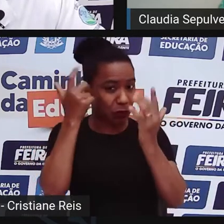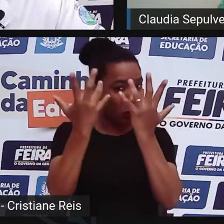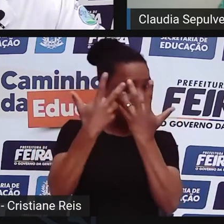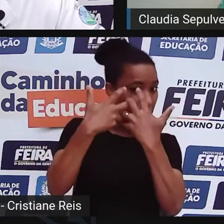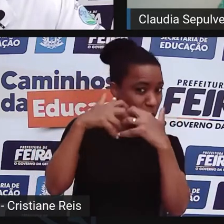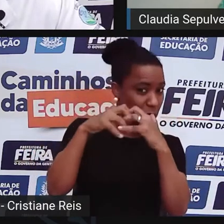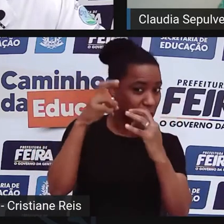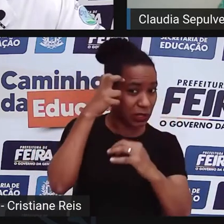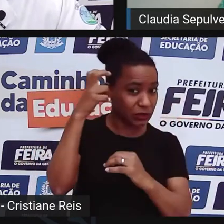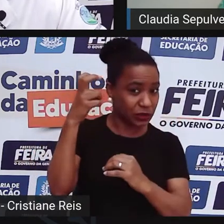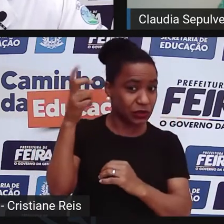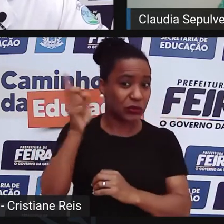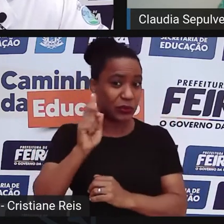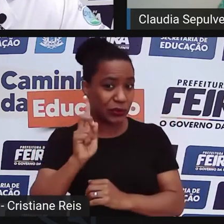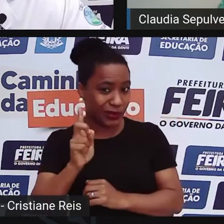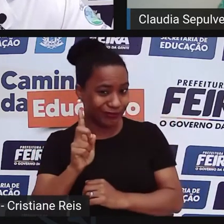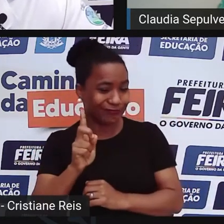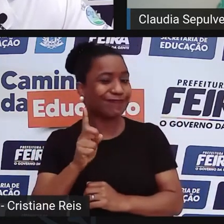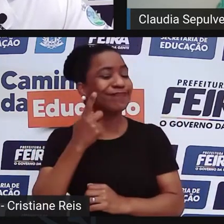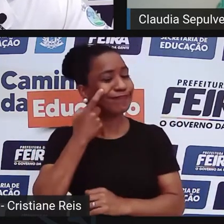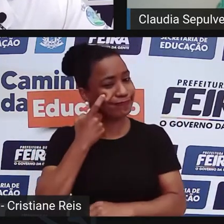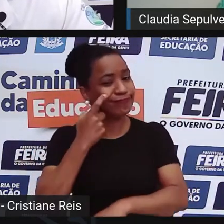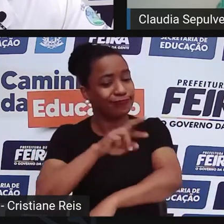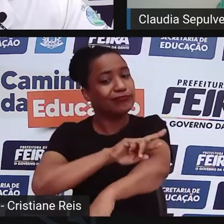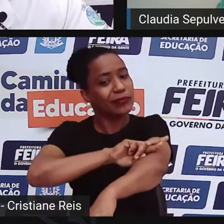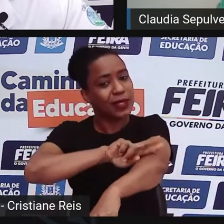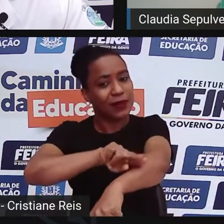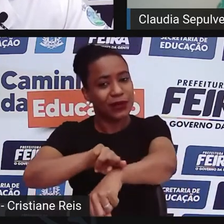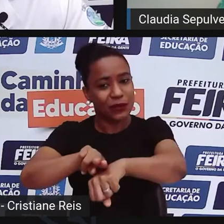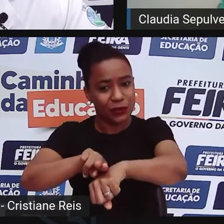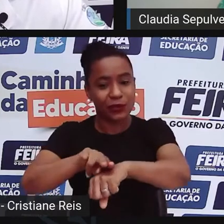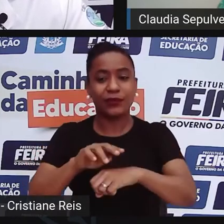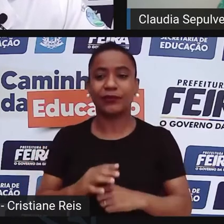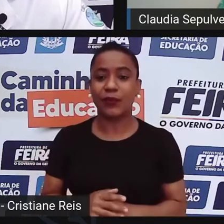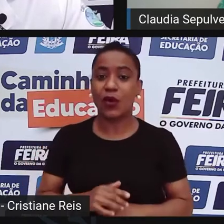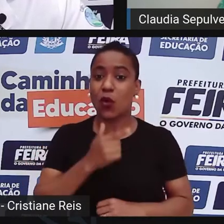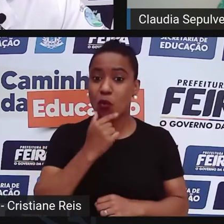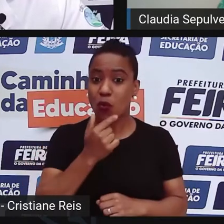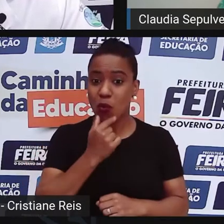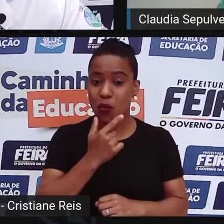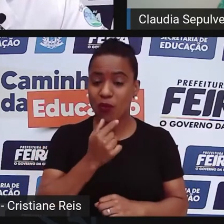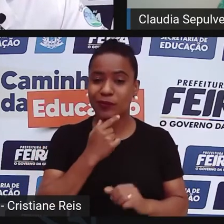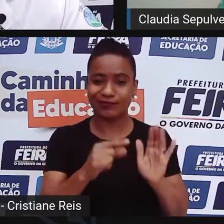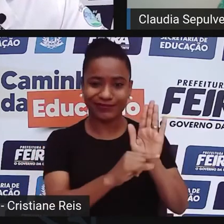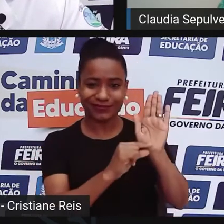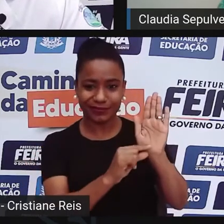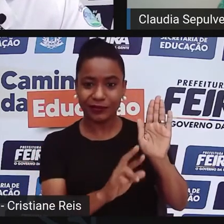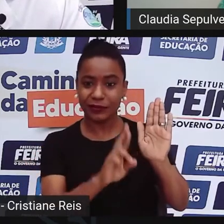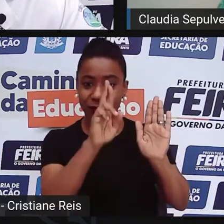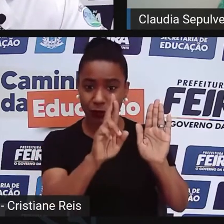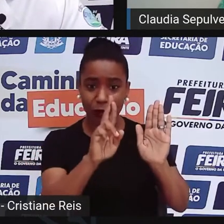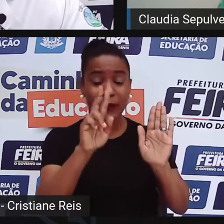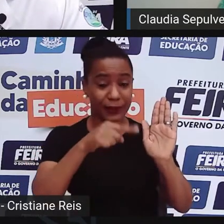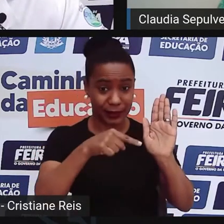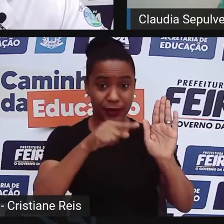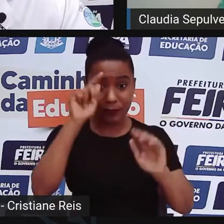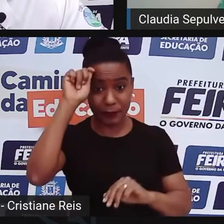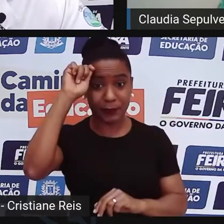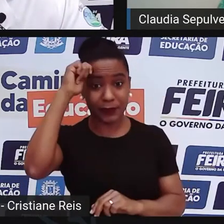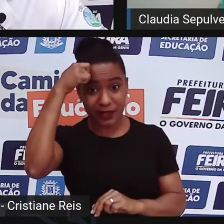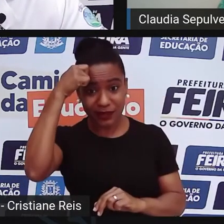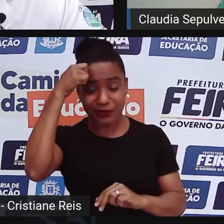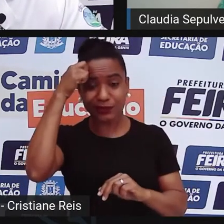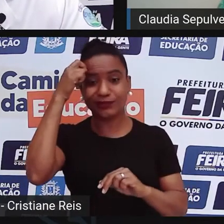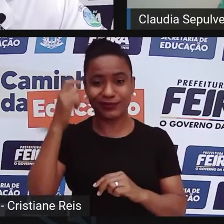antropólogo, negro e ativista, vai nos dizer que essa é a fundação do